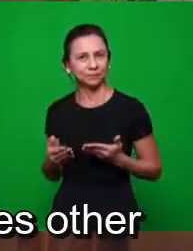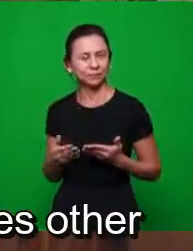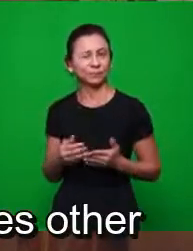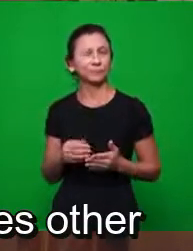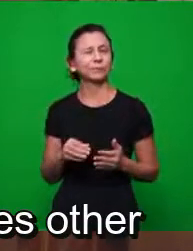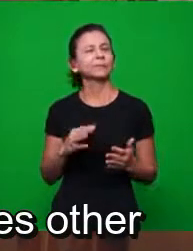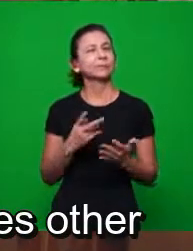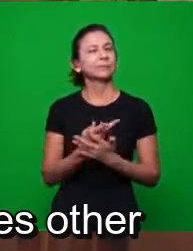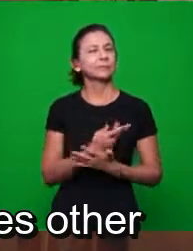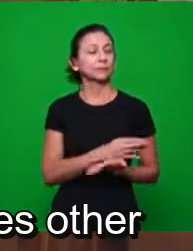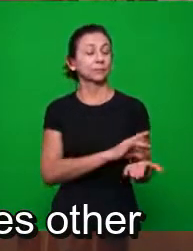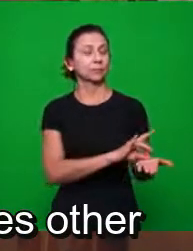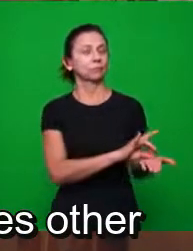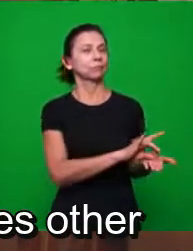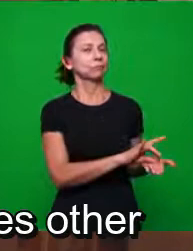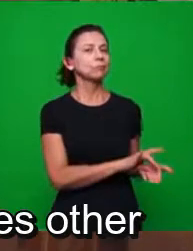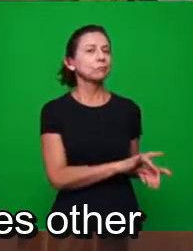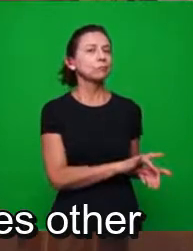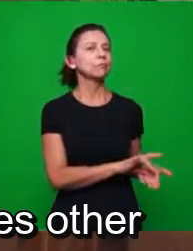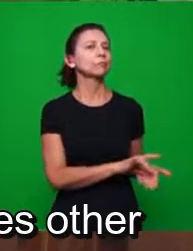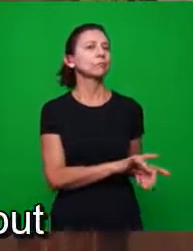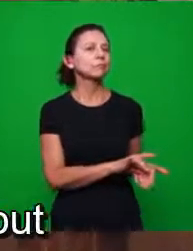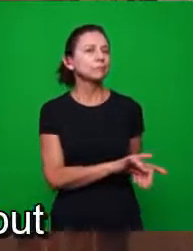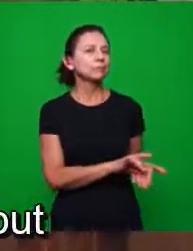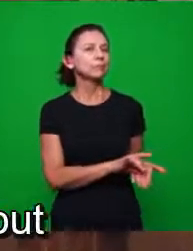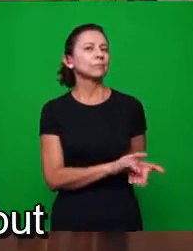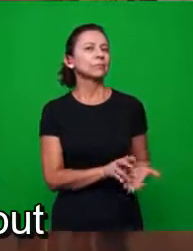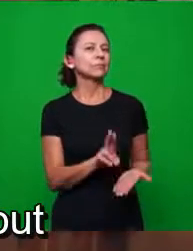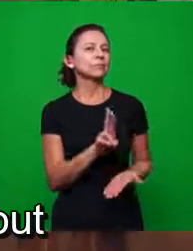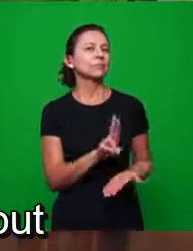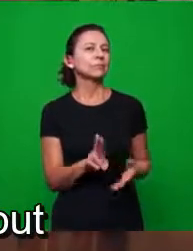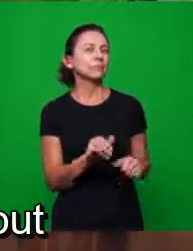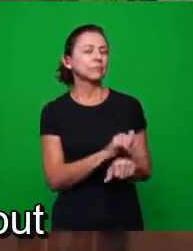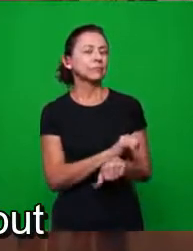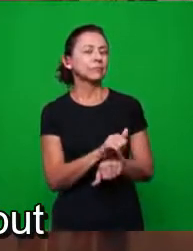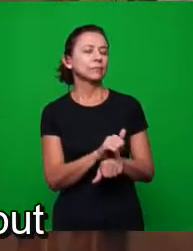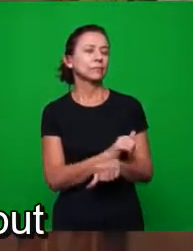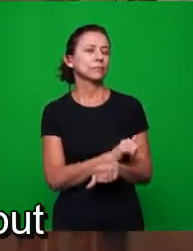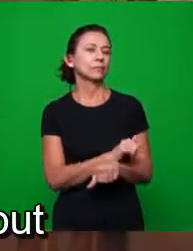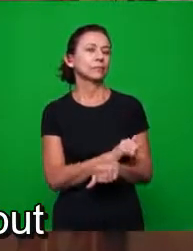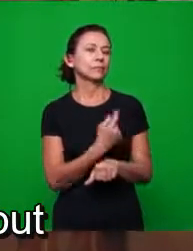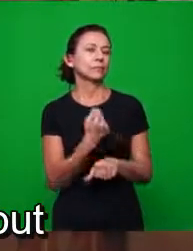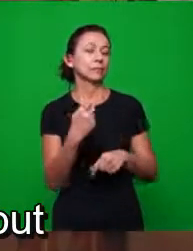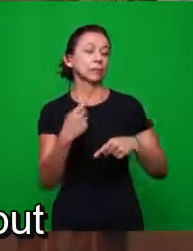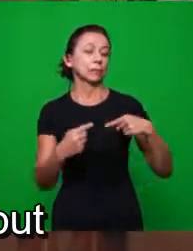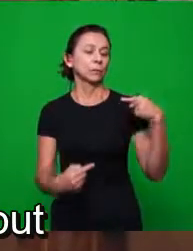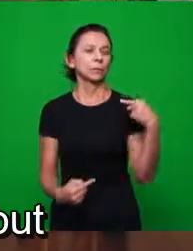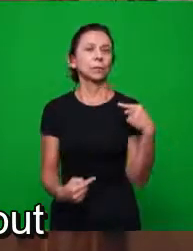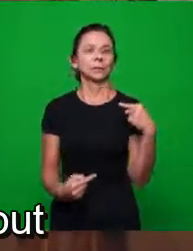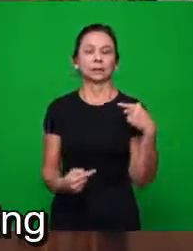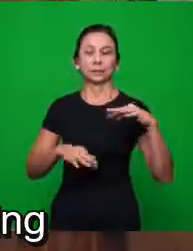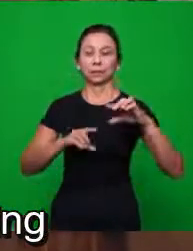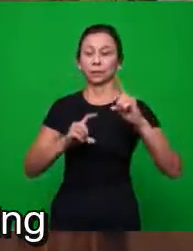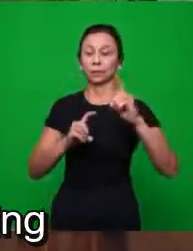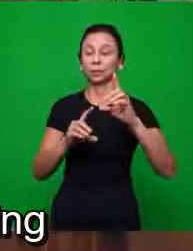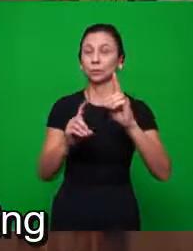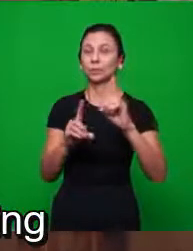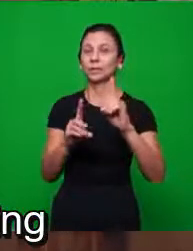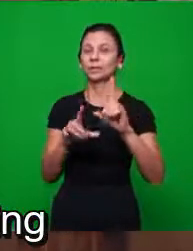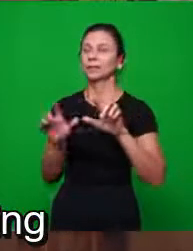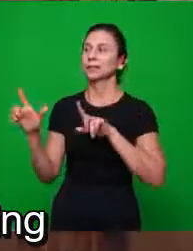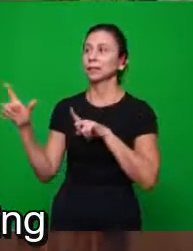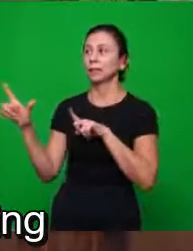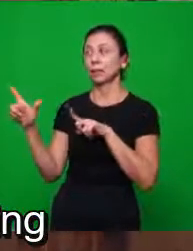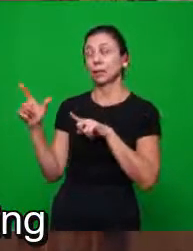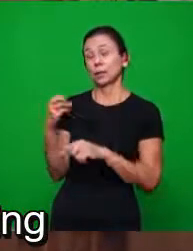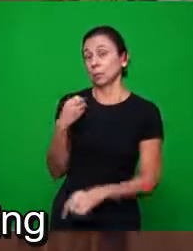adversário faz aqui? Então, ele usa outro argumento, aqui ele se opõe. Opõe a doutrina, mas aqui, ele